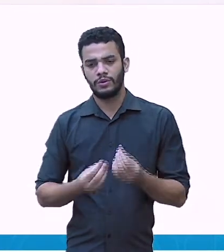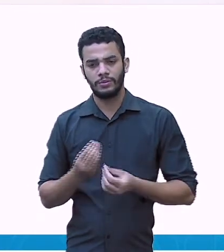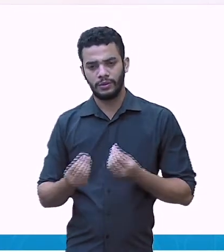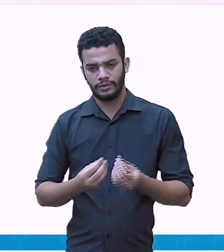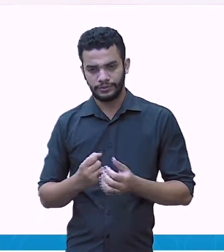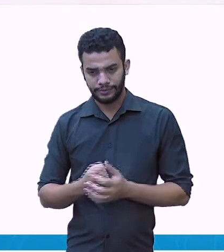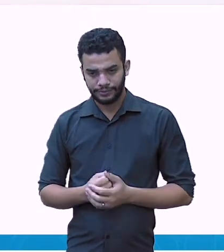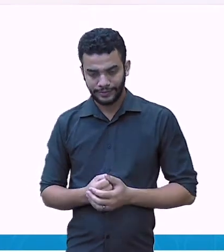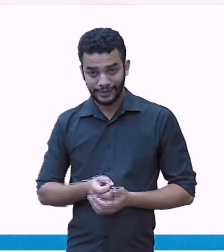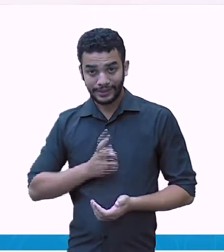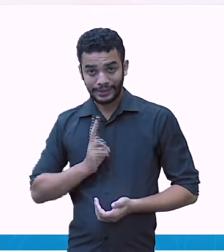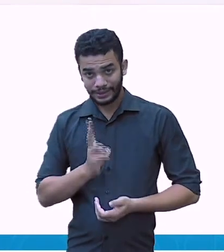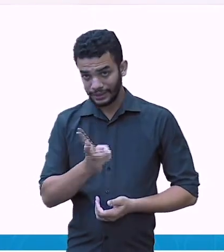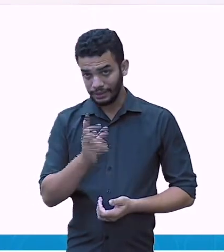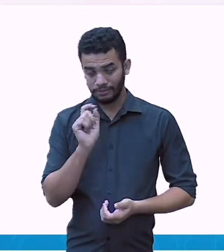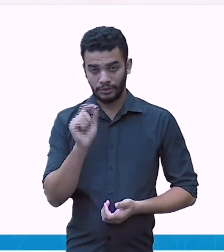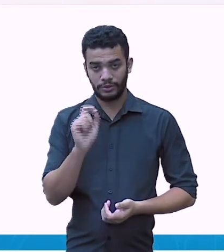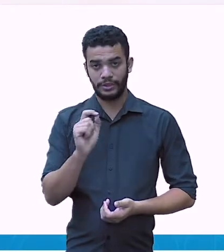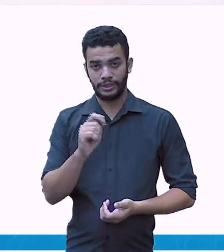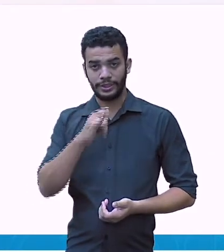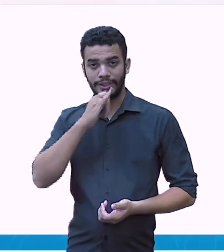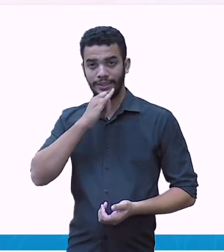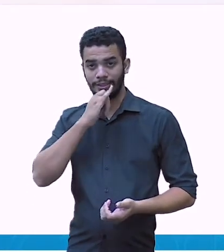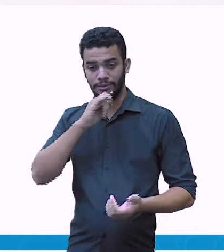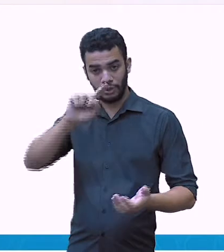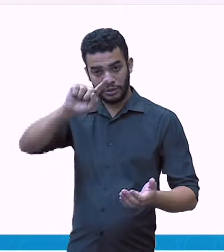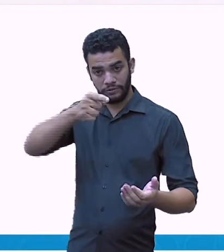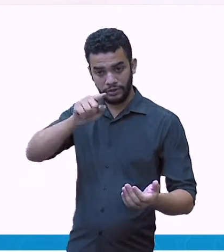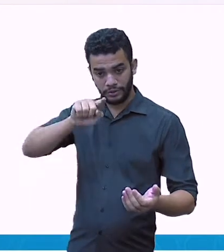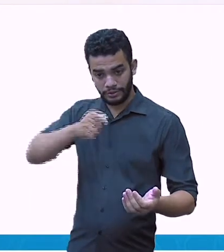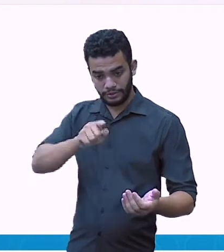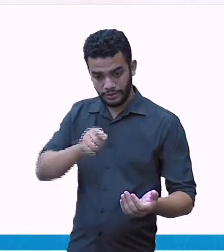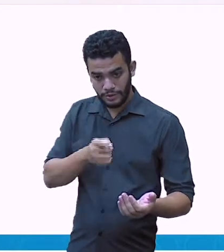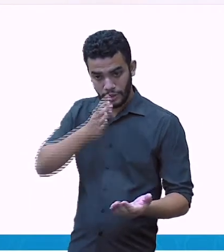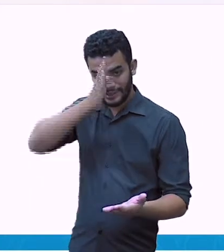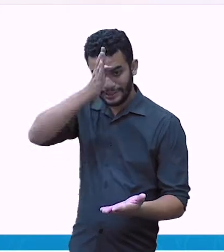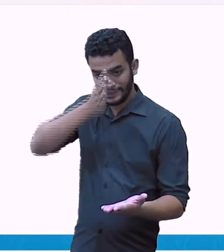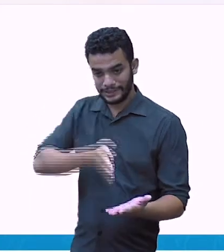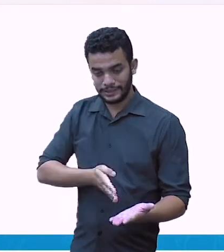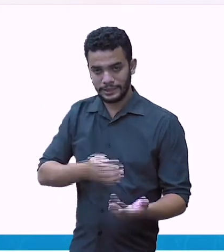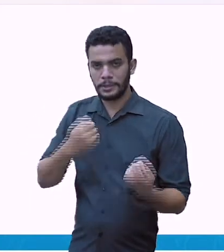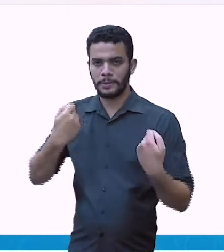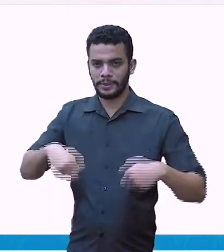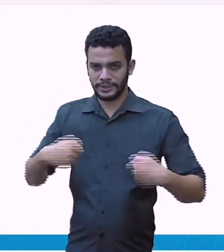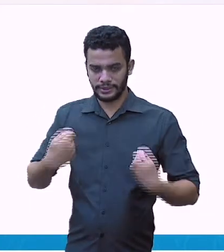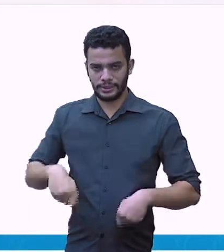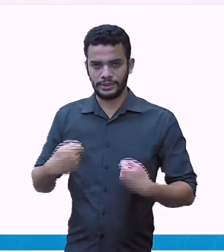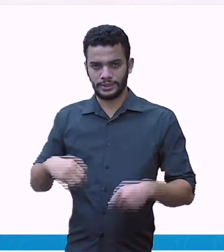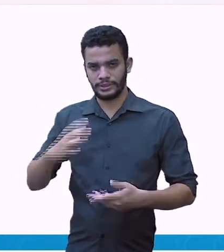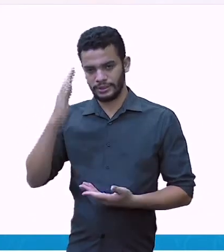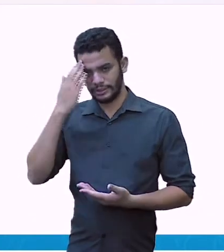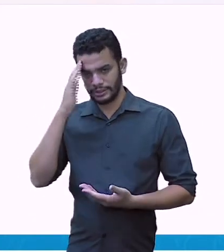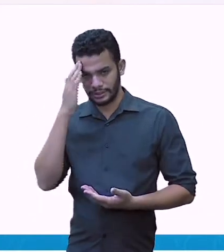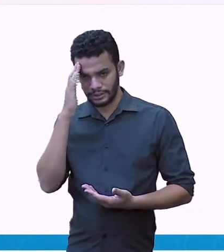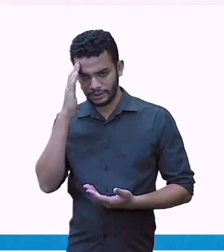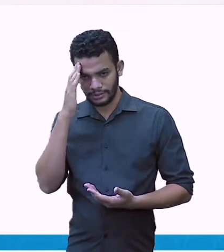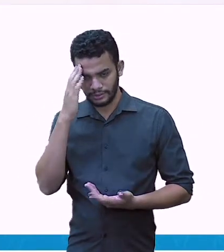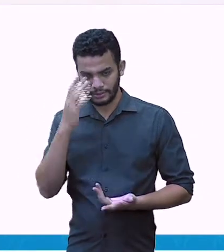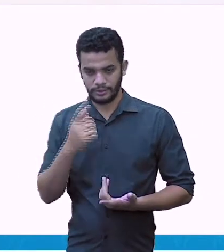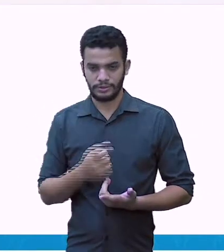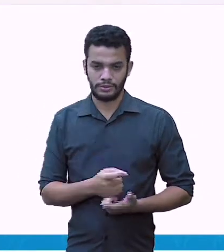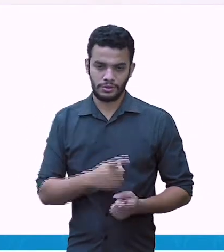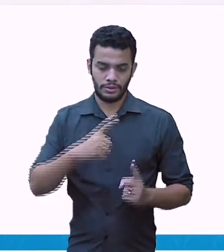Importantíssimo, vírgula embaixo de vírgula. Então, a parte inteira tem que ficar embaixo da parte inteira.